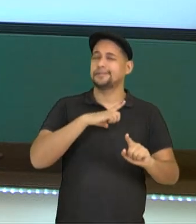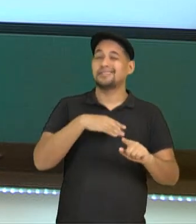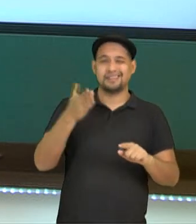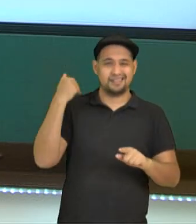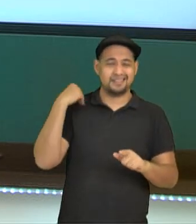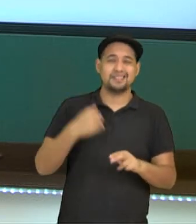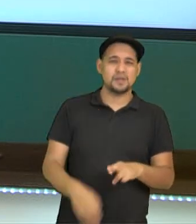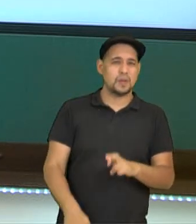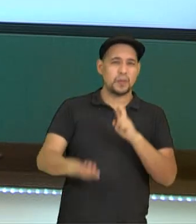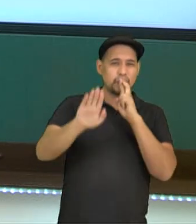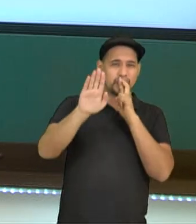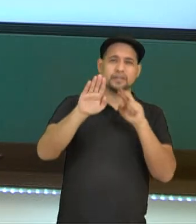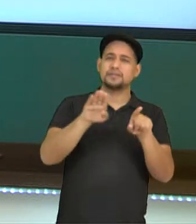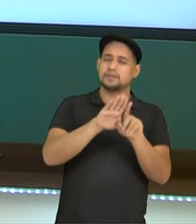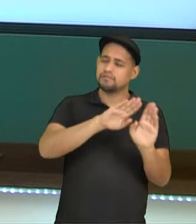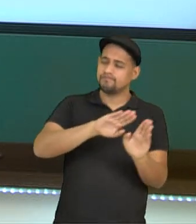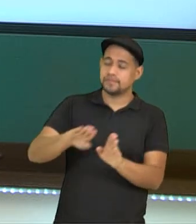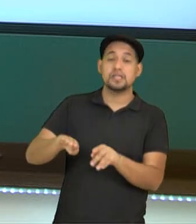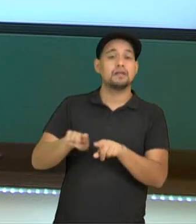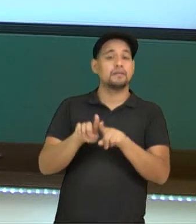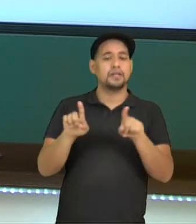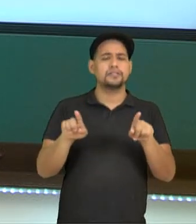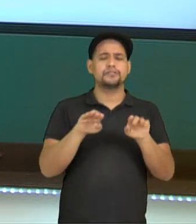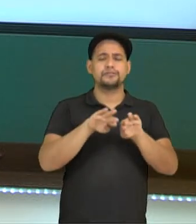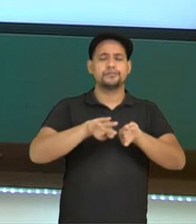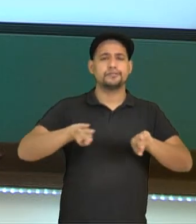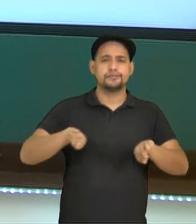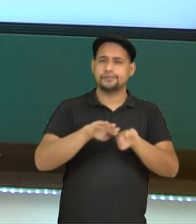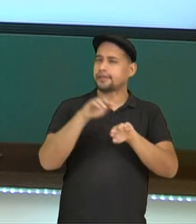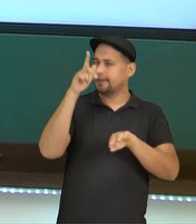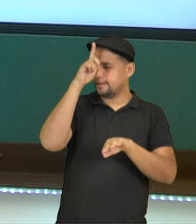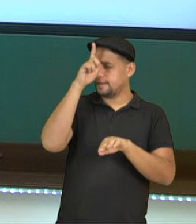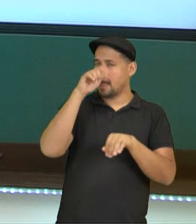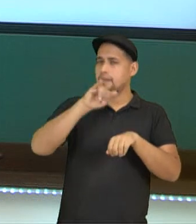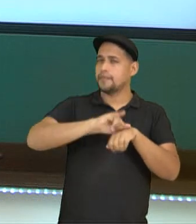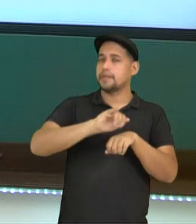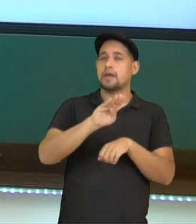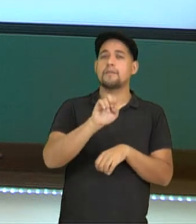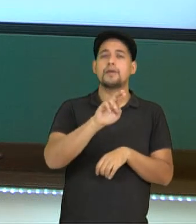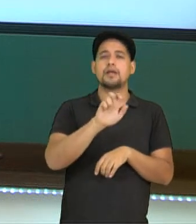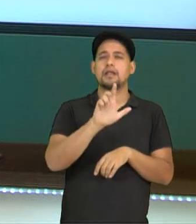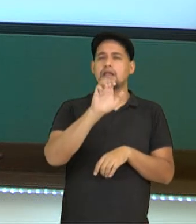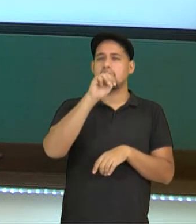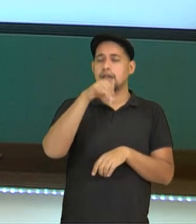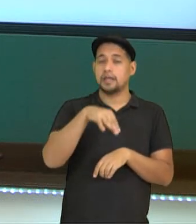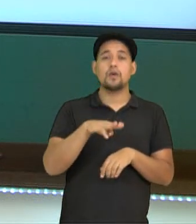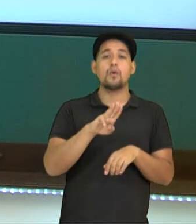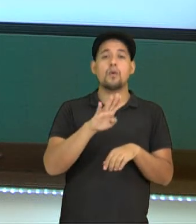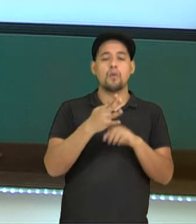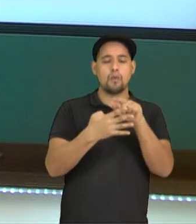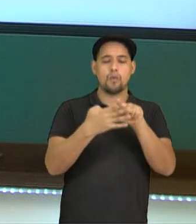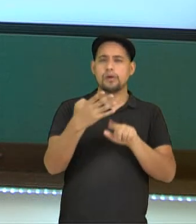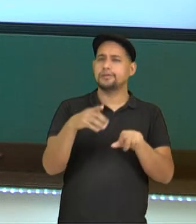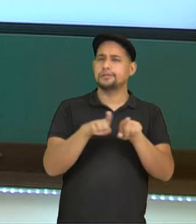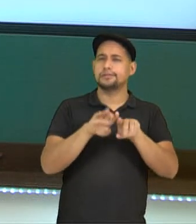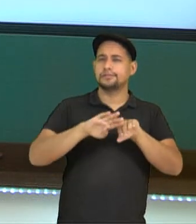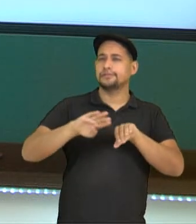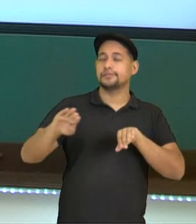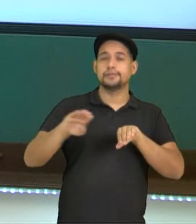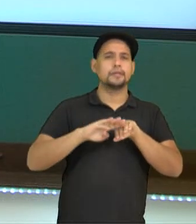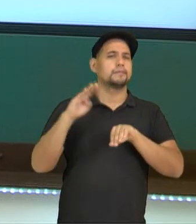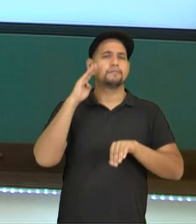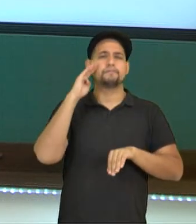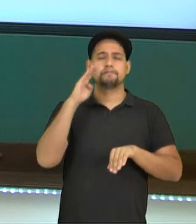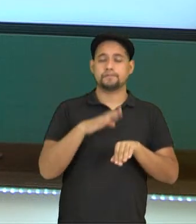do país, além de dividir a Alemanha e sua capital, Berlim, em quatro áreas de ocupação, divididas aí entre os